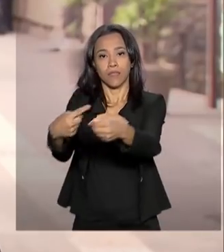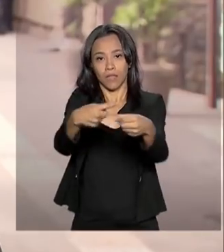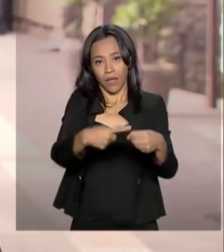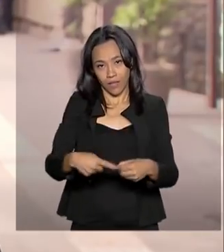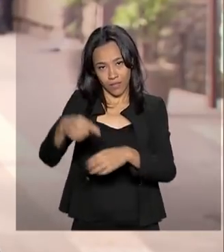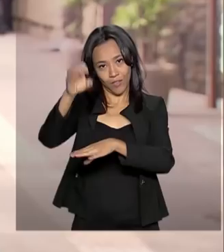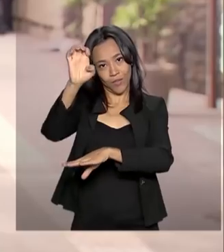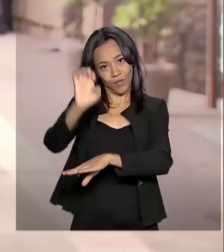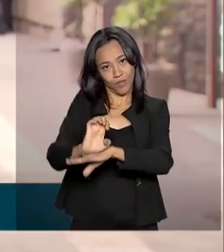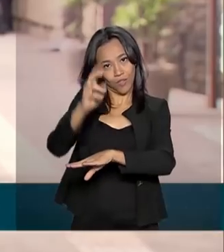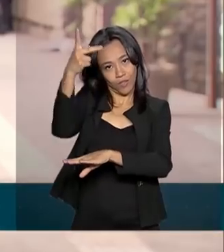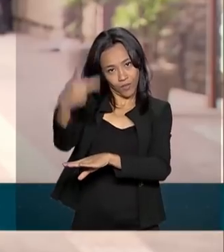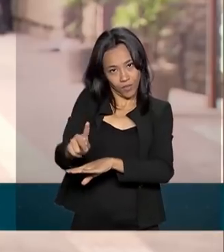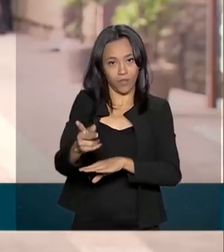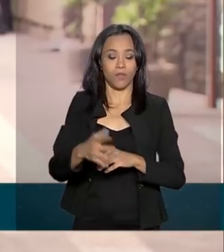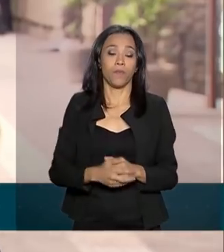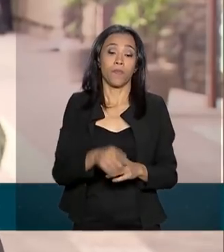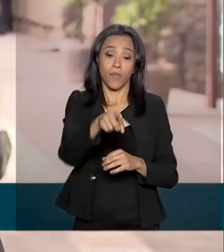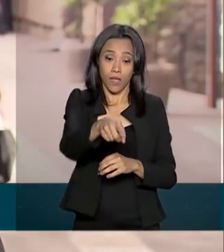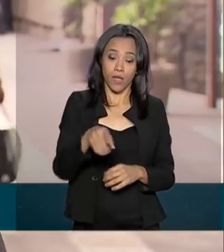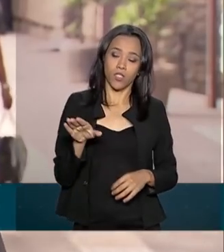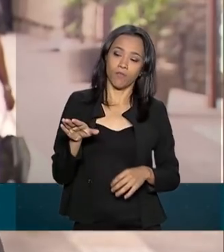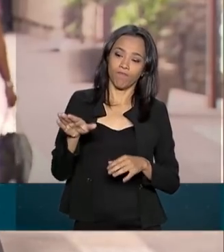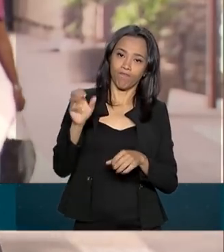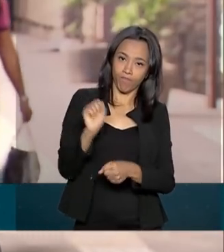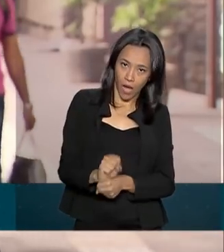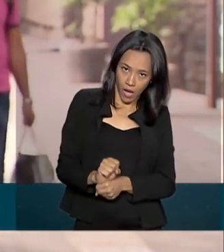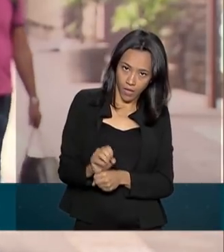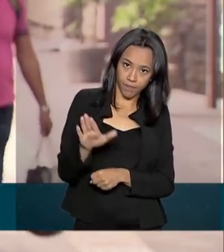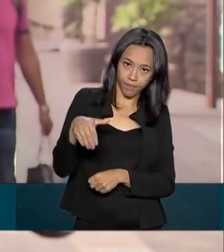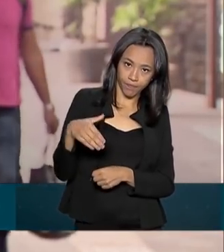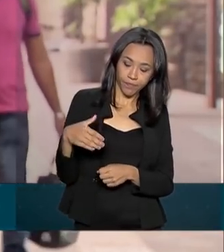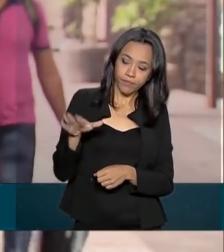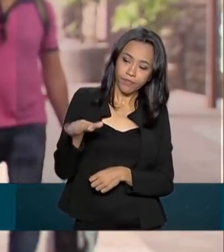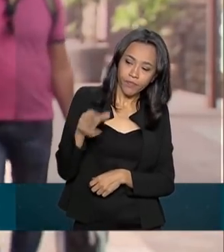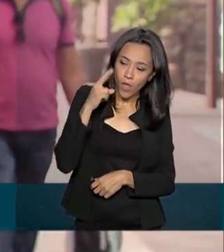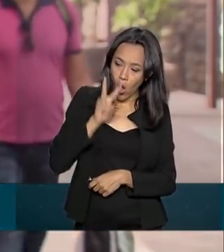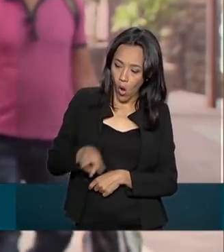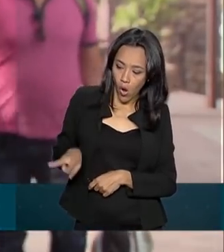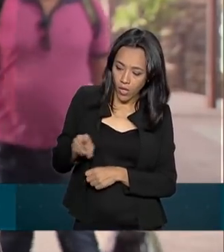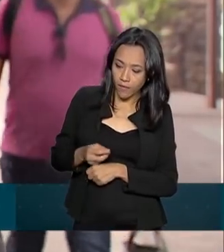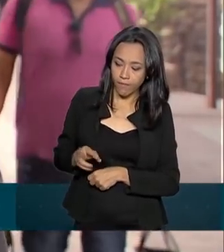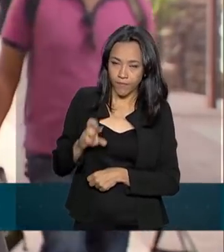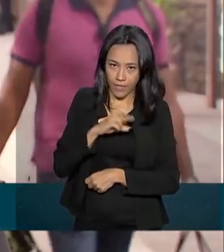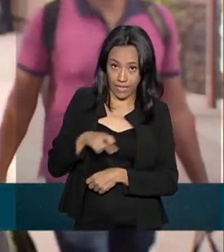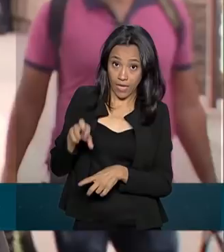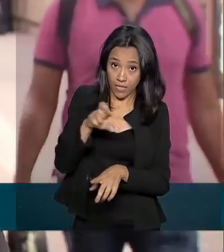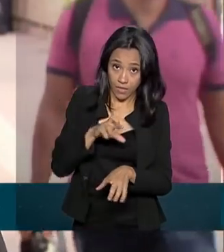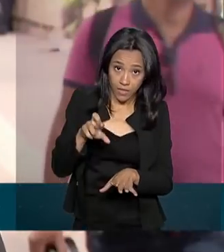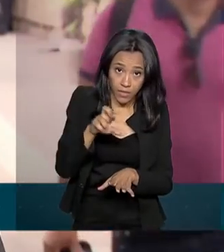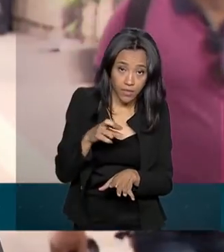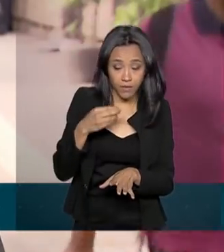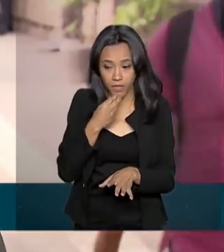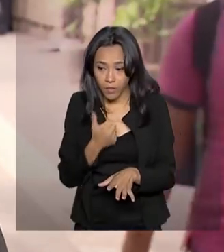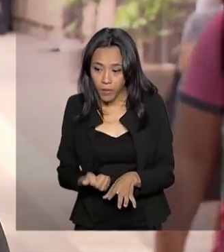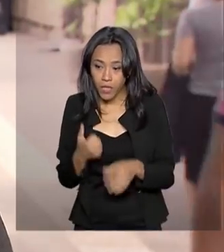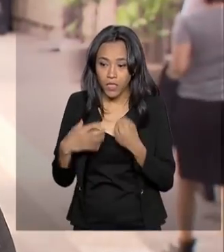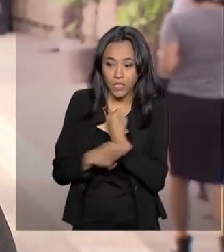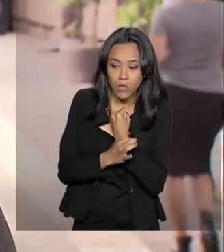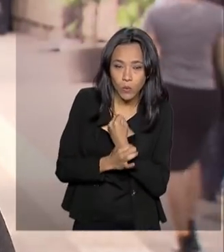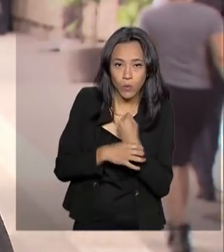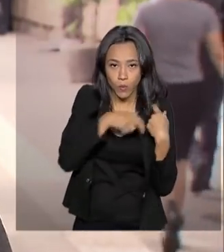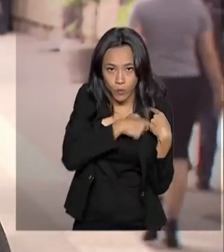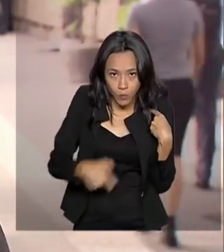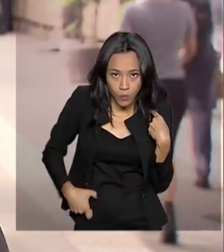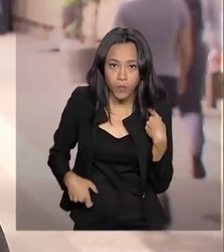A gente aborda o ônibus no momento do embarque, faz a fiscalização usual que nós fazemos de condições de segurança do